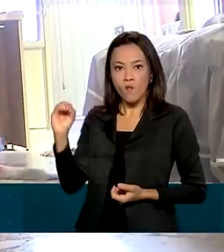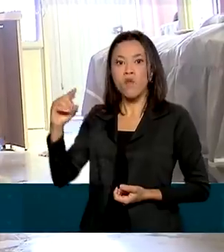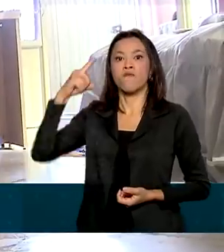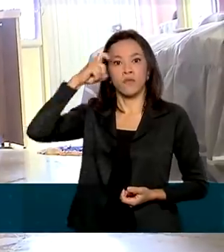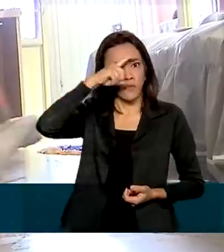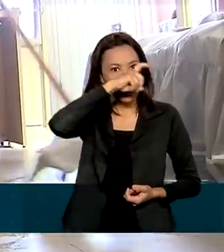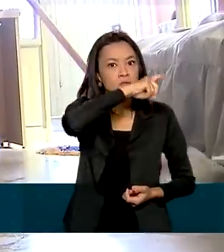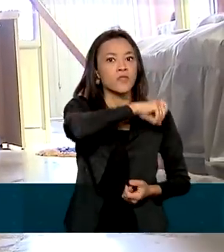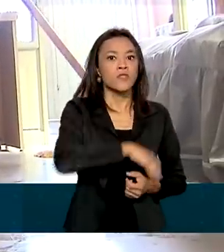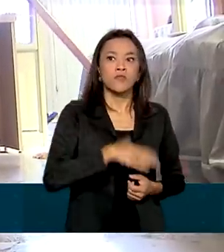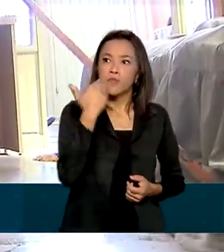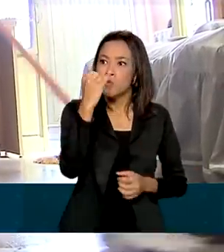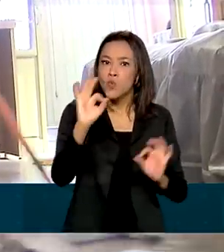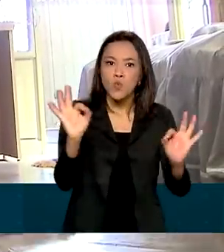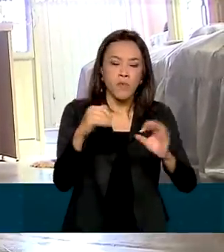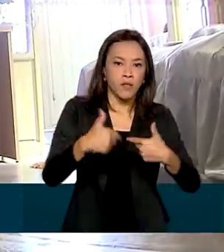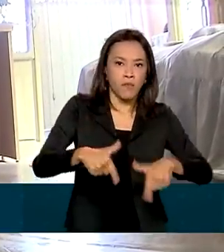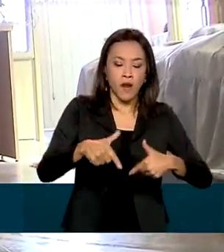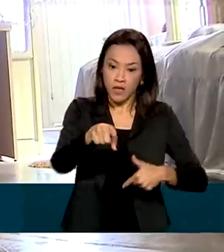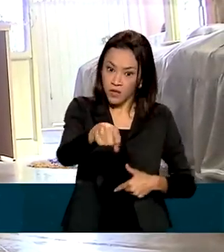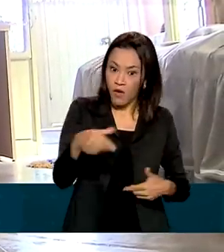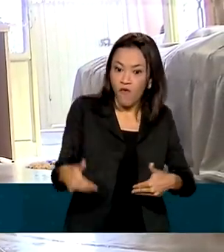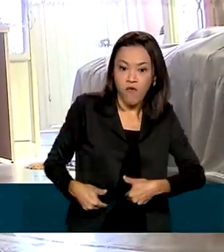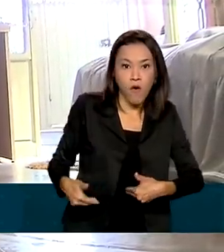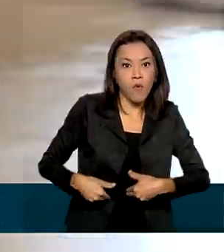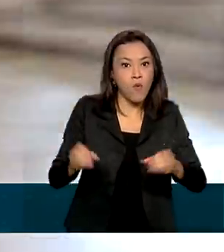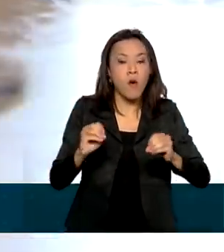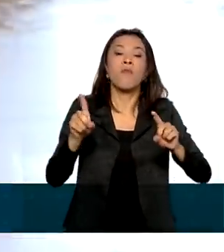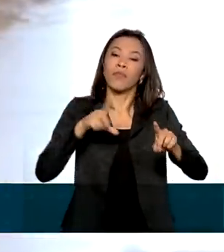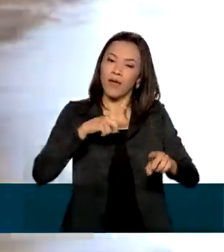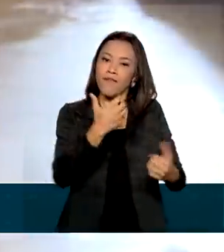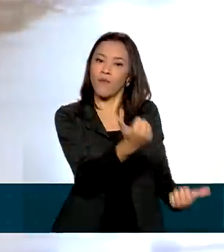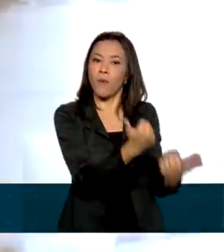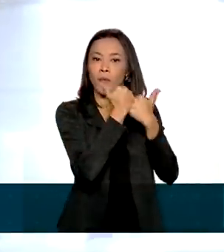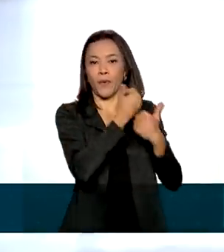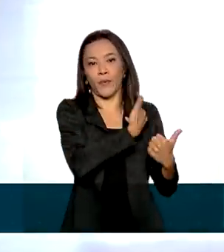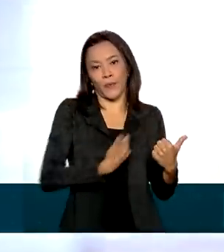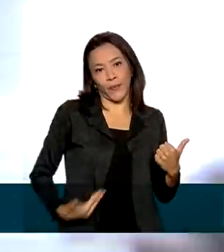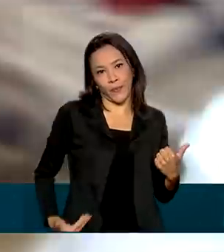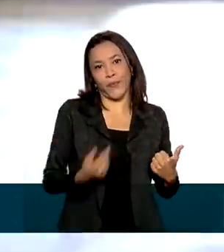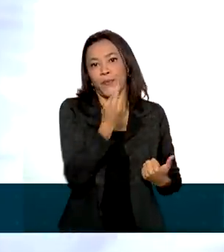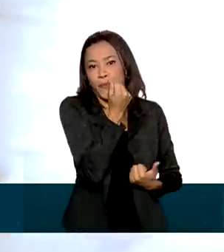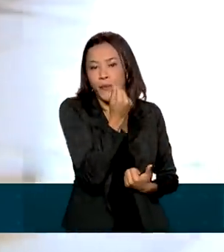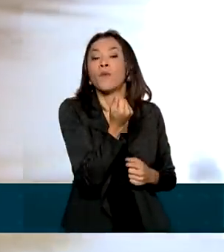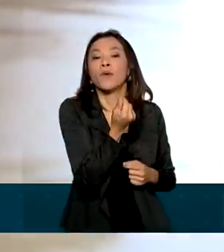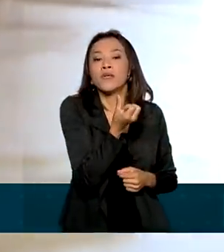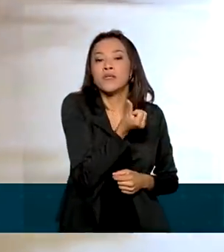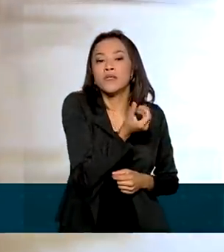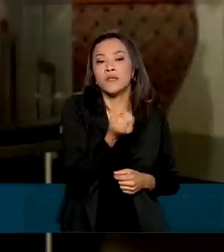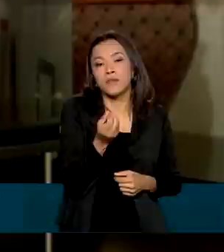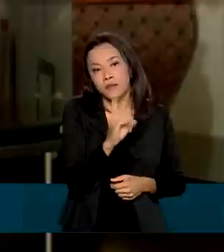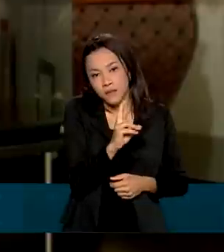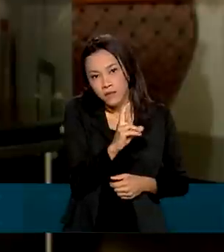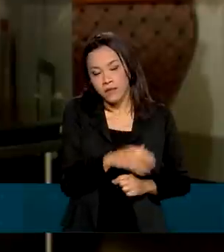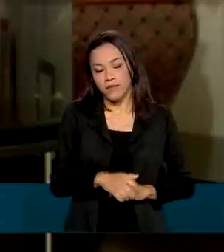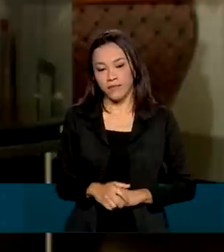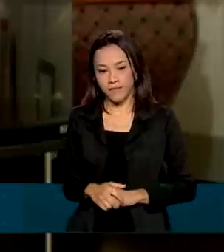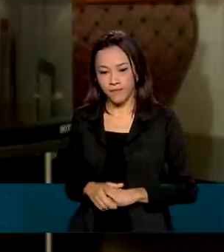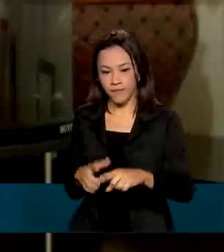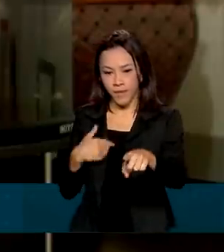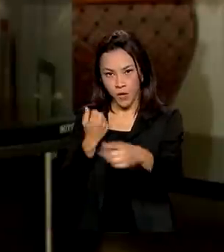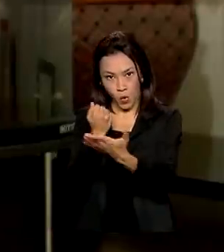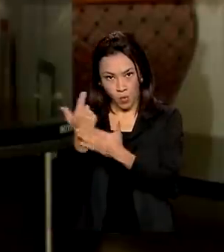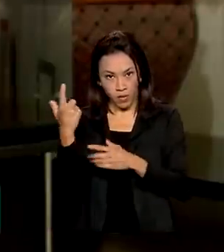foi difícil e só não passou fome porque recebeu o auxílio emergencial de 600 reais. Comprava